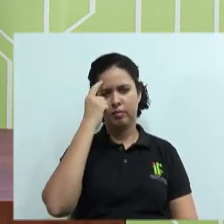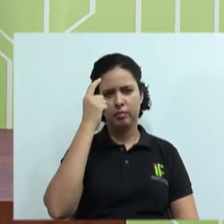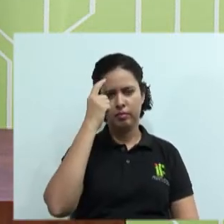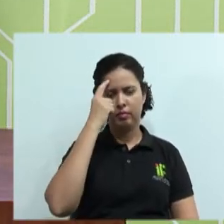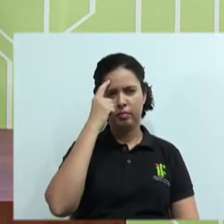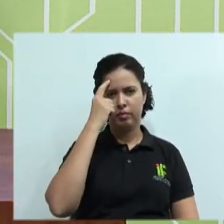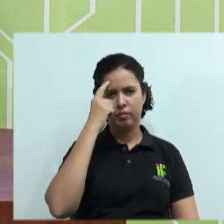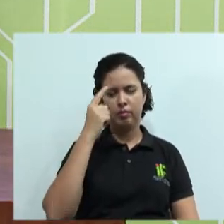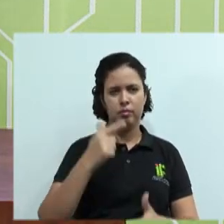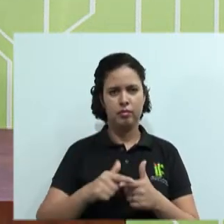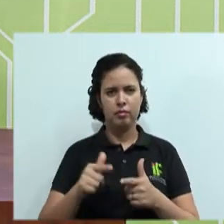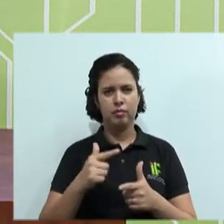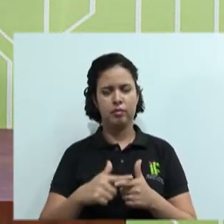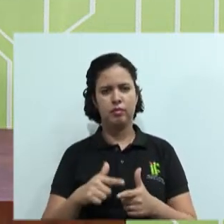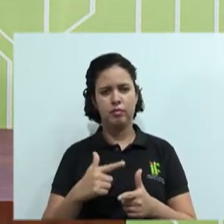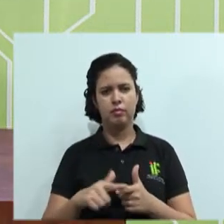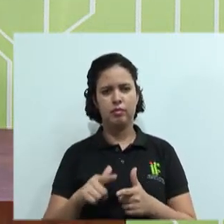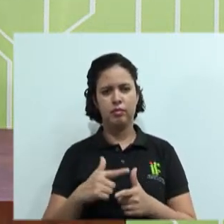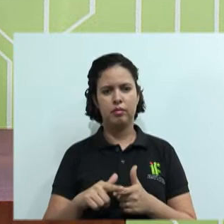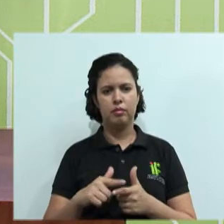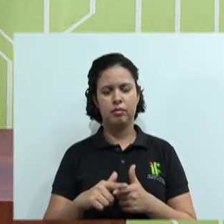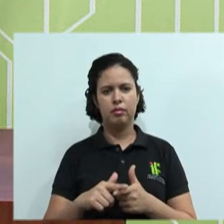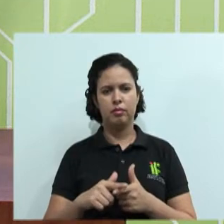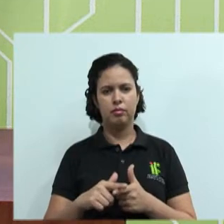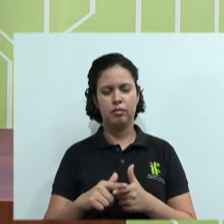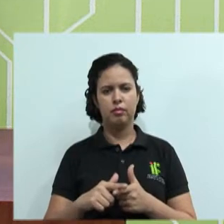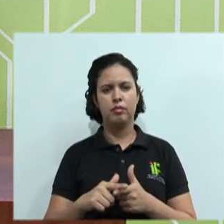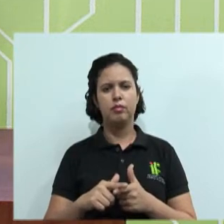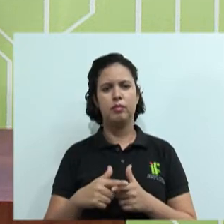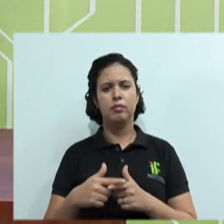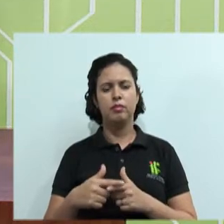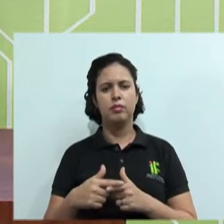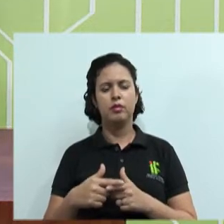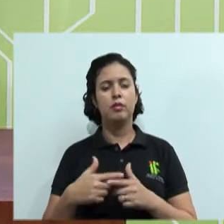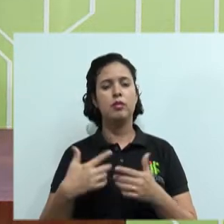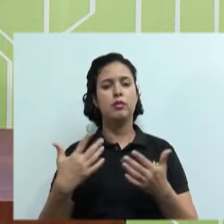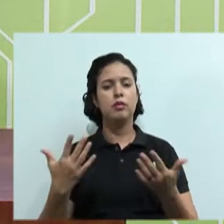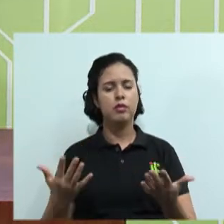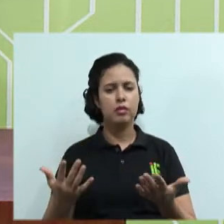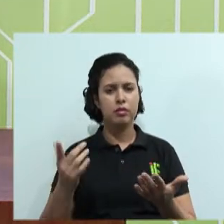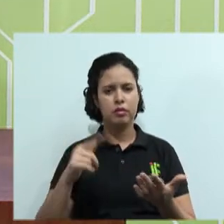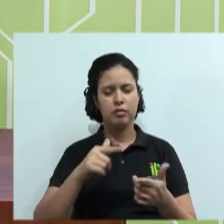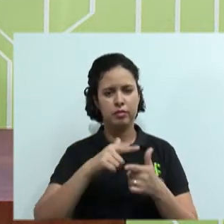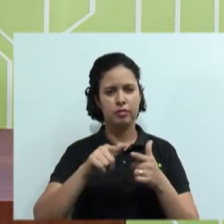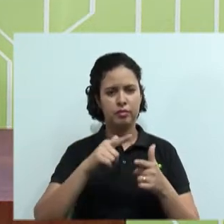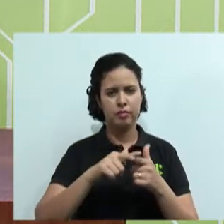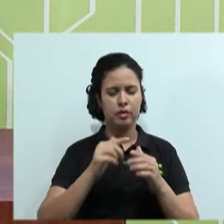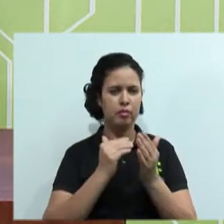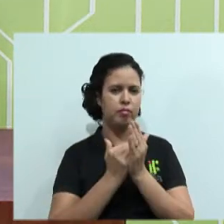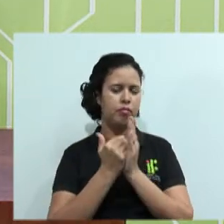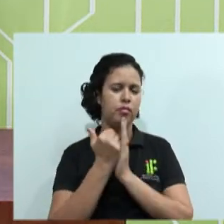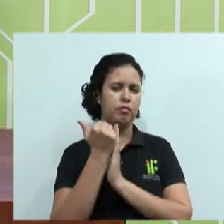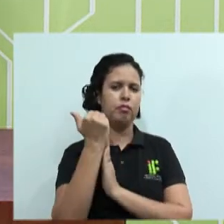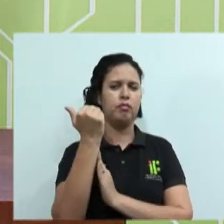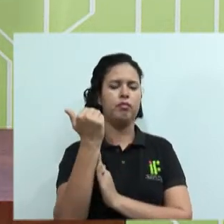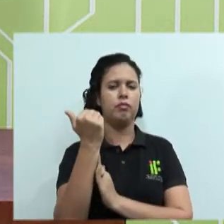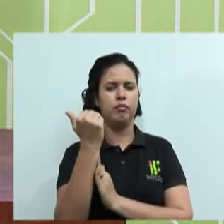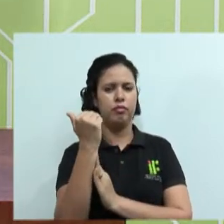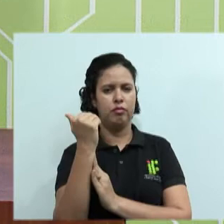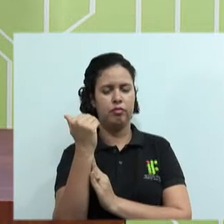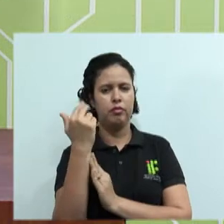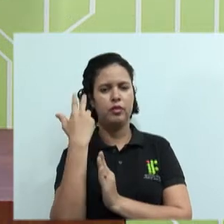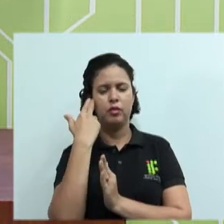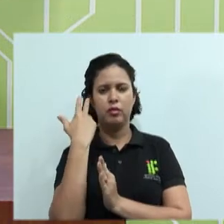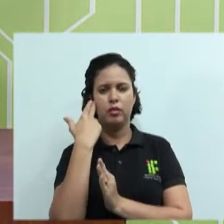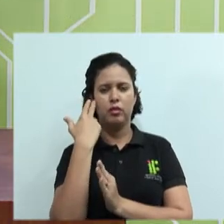um pouco no conflito, na importância de poder gerenciar isso daí quando o conflito extrapola o normal, ok? Que a gente não pode